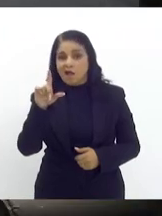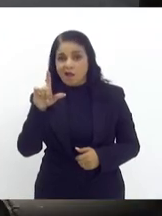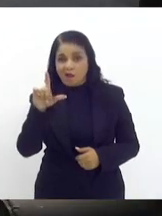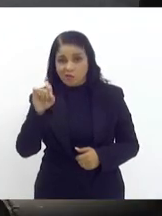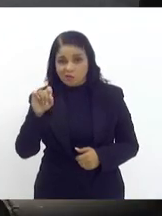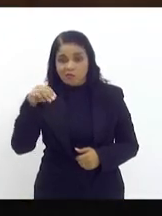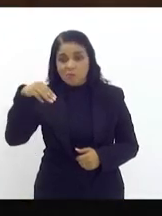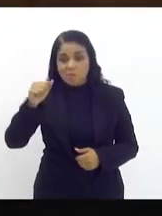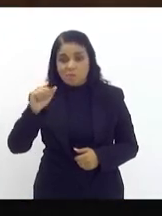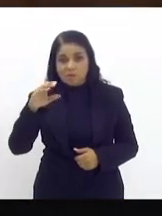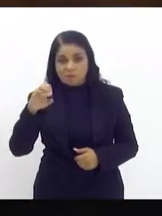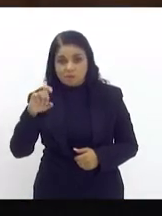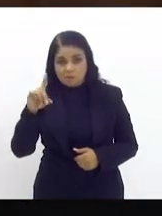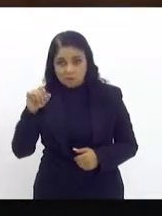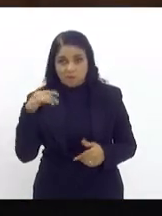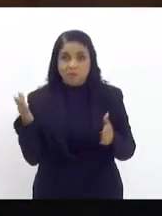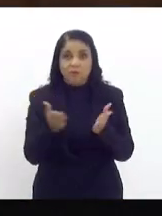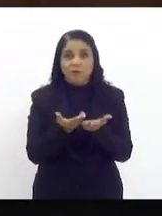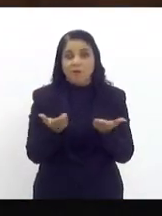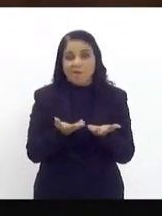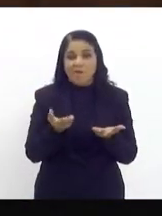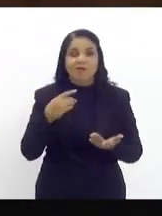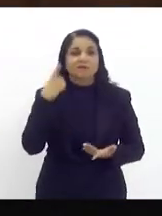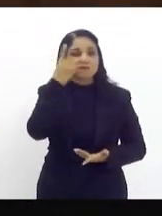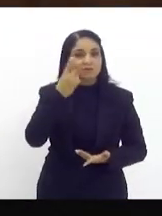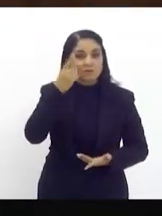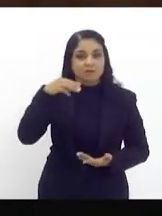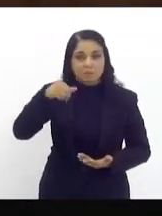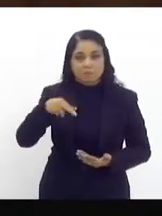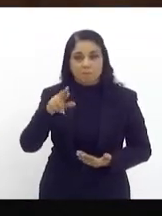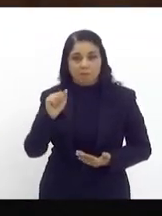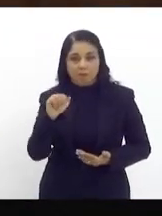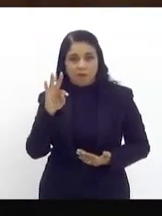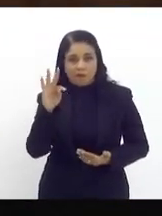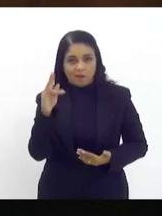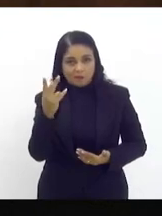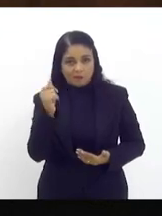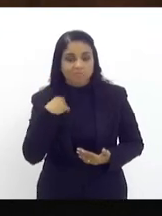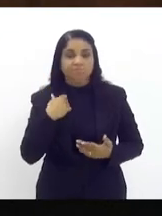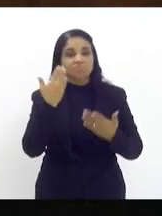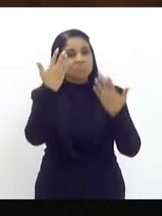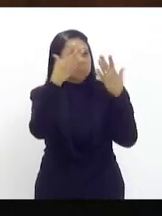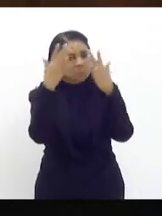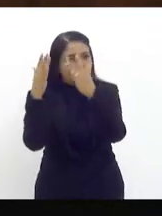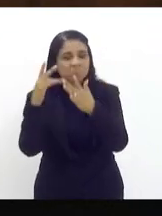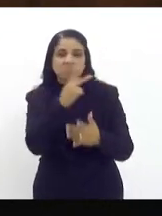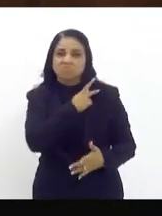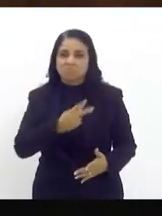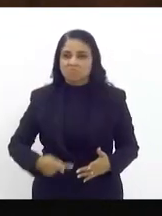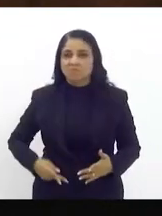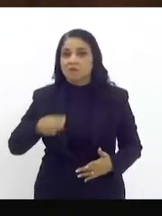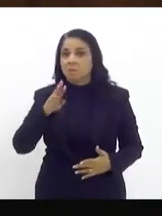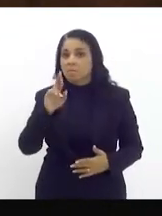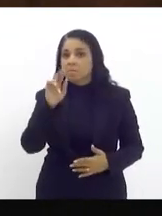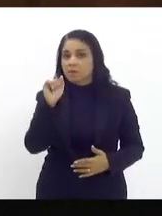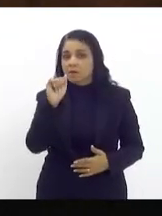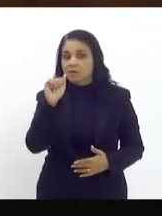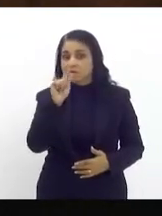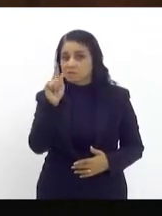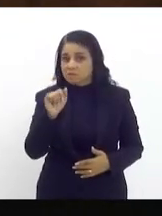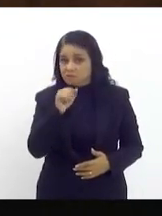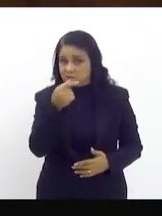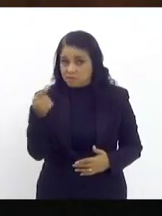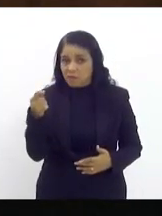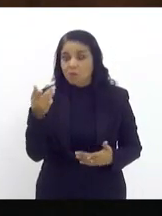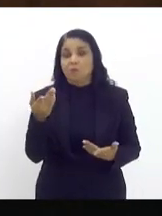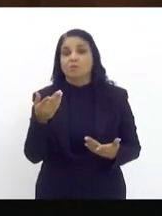em primeiro lugar, eu quero saudar aqui o nosso presidente Brazão, que hoje está aqui em exercício dessa sessão, e queria